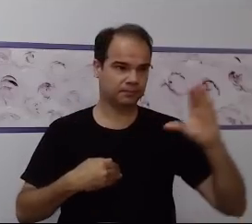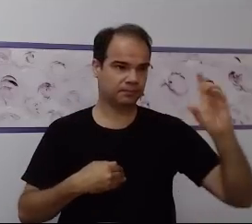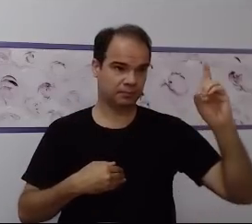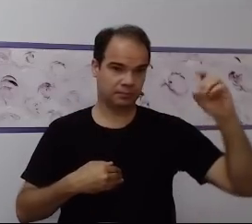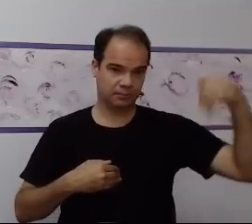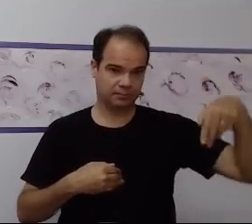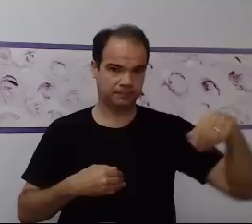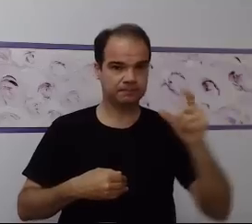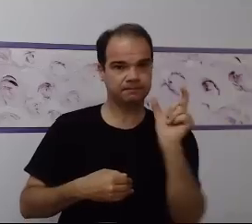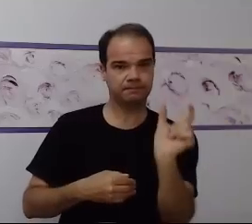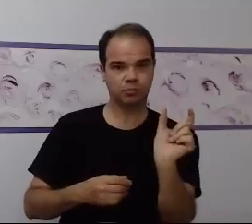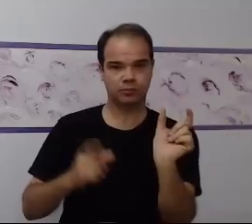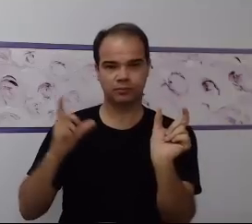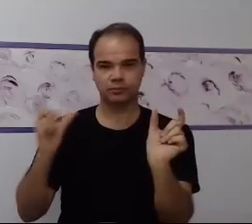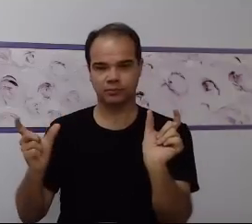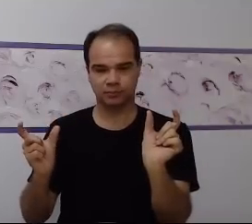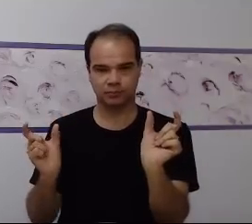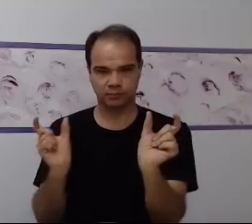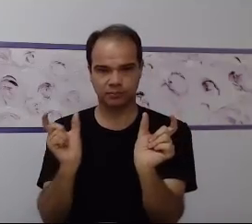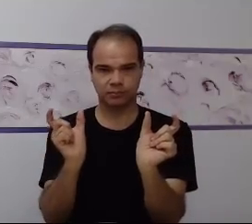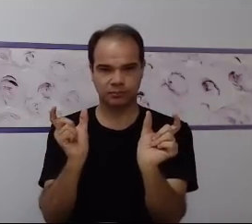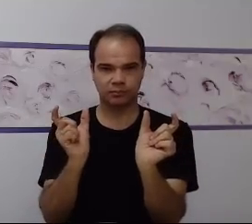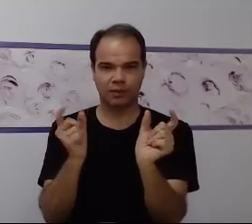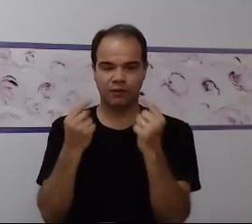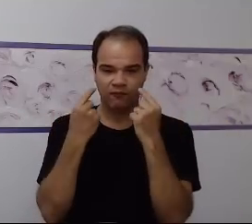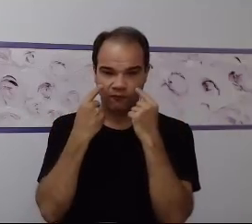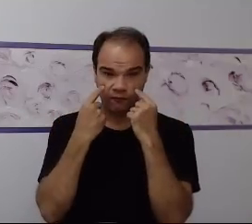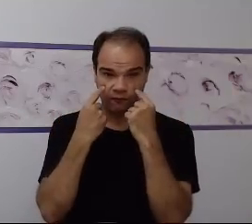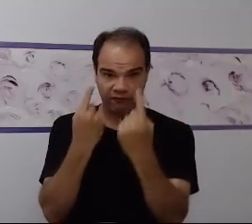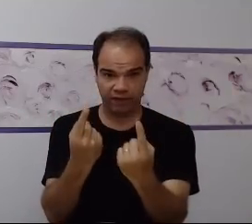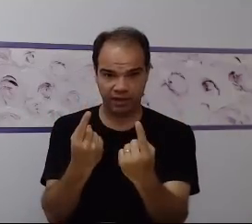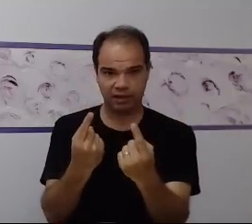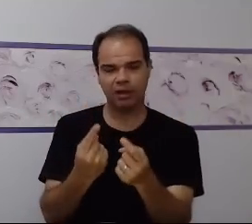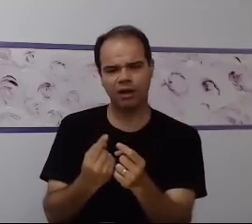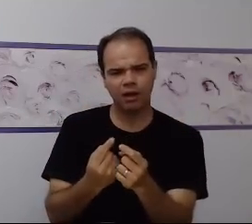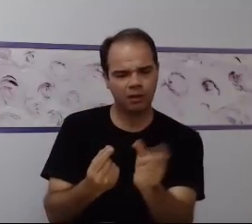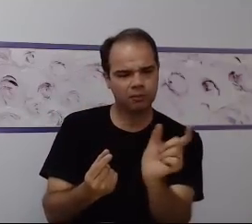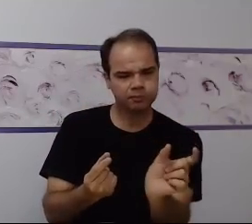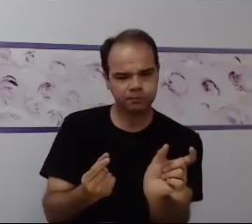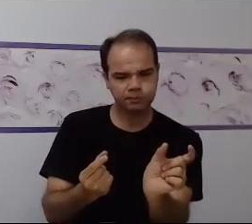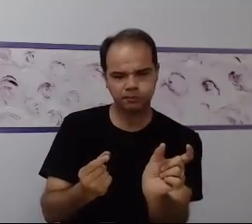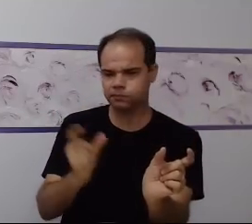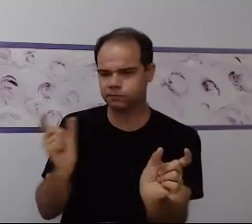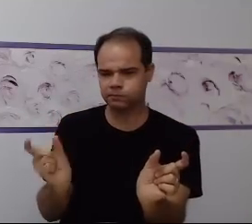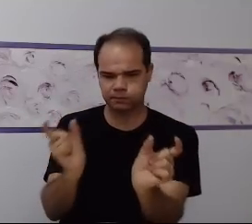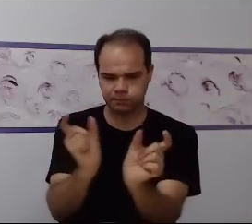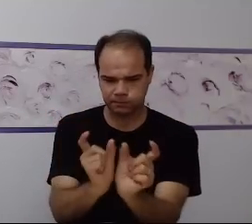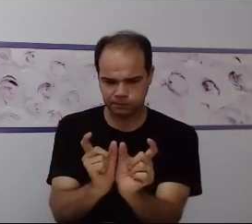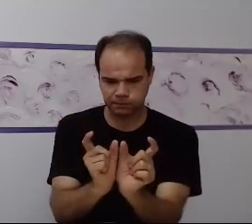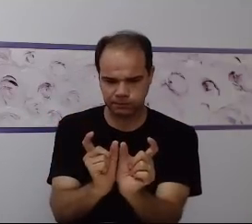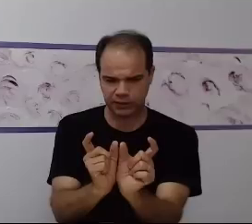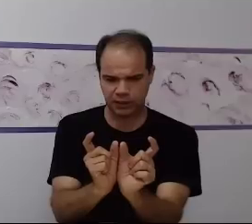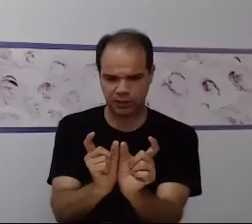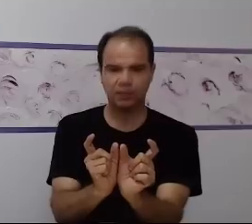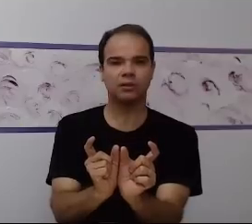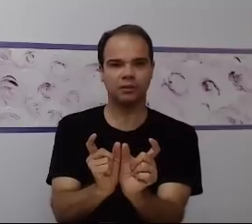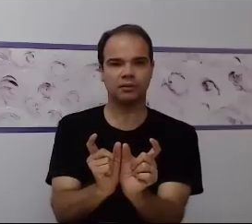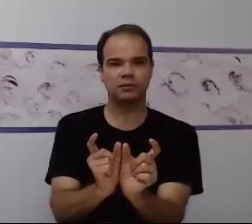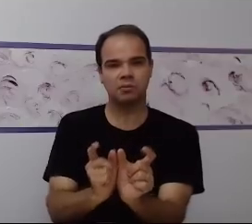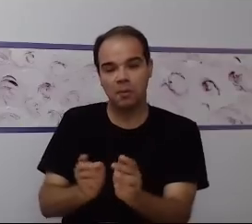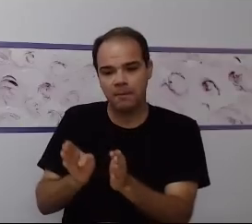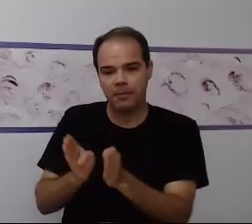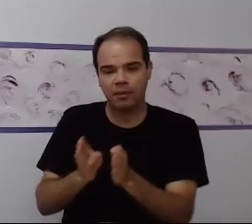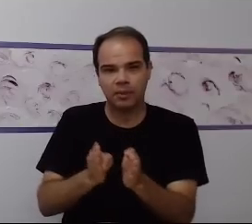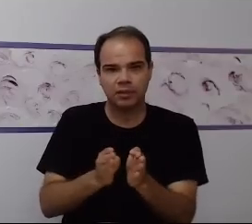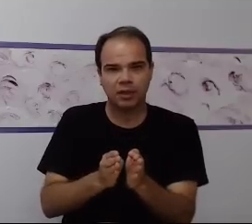de parear, de identificar, de fazer essa justa posição, de reproduzir um padrão, um padrão